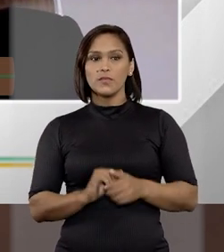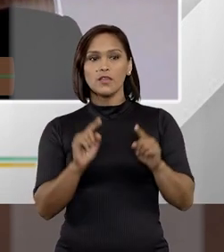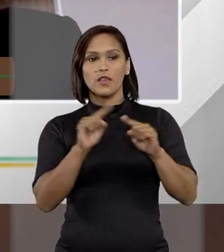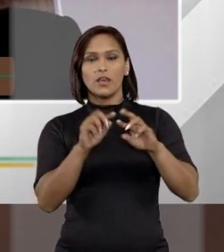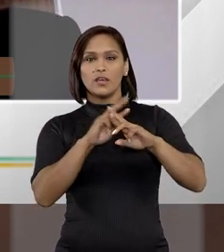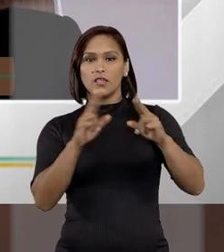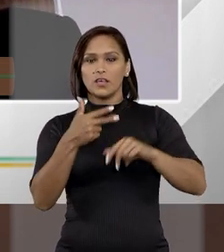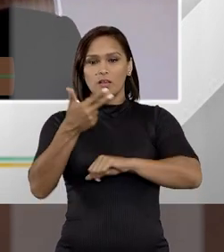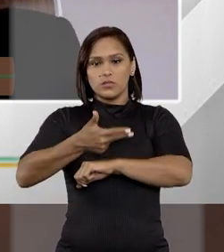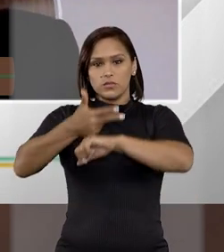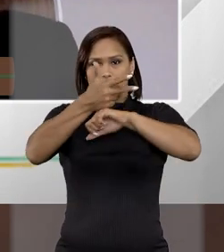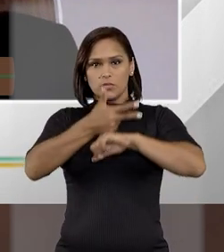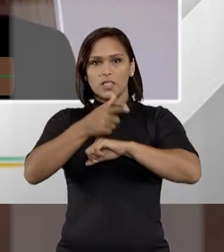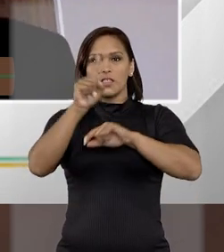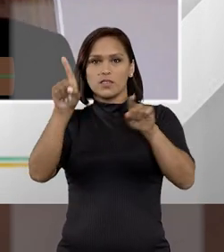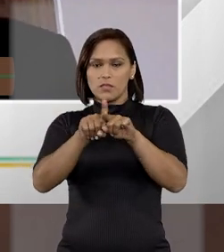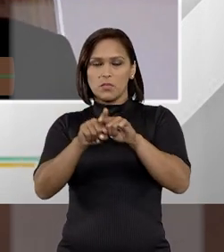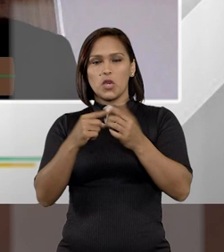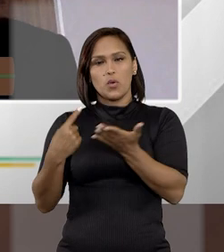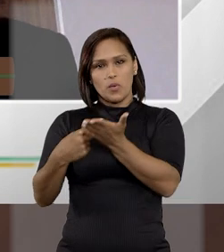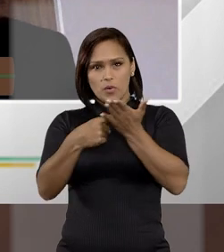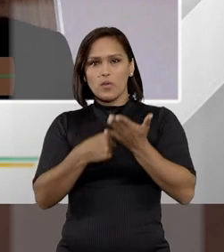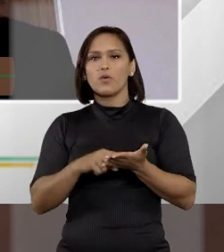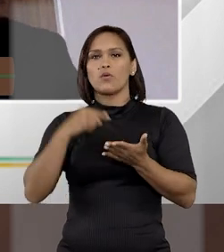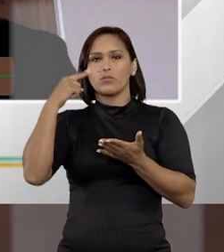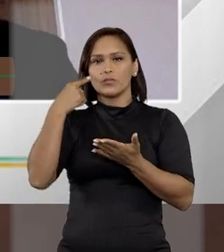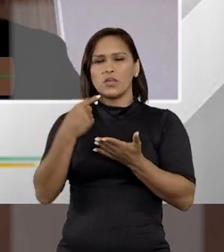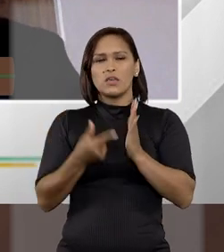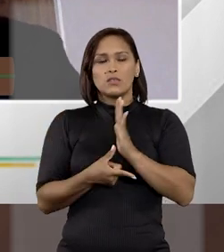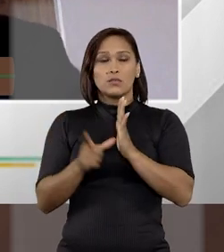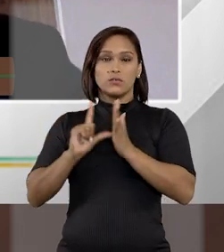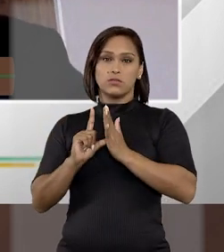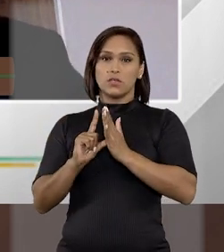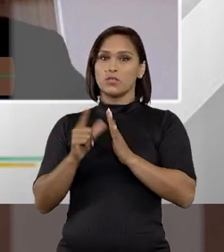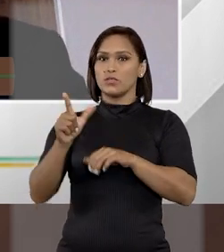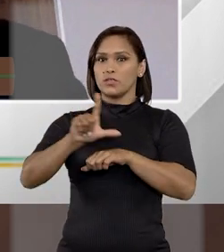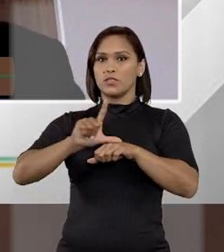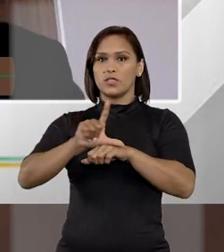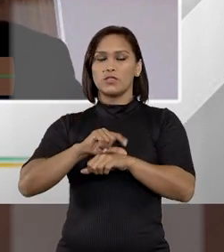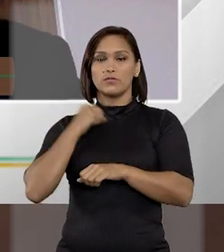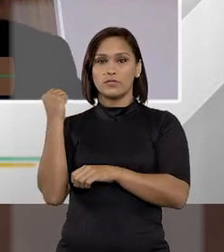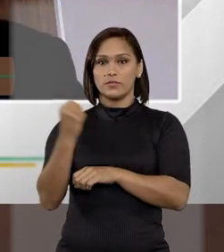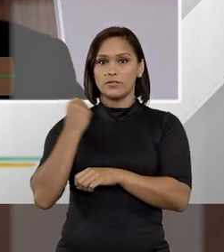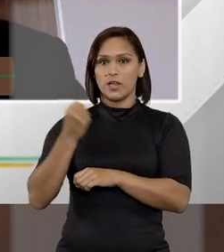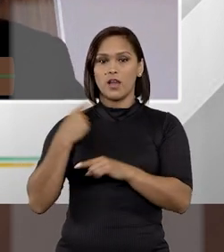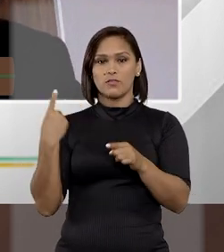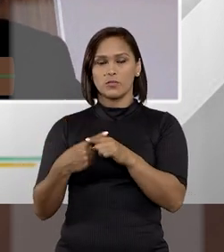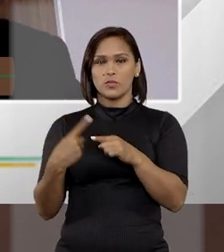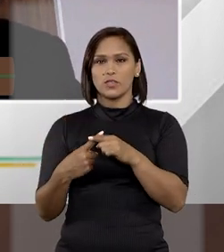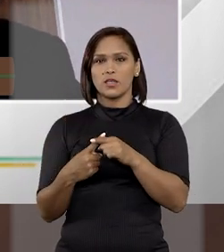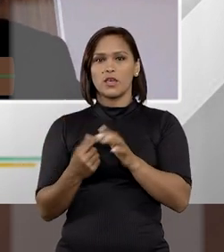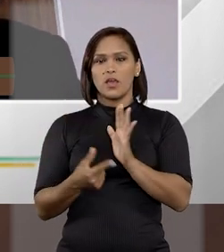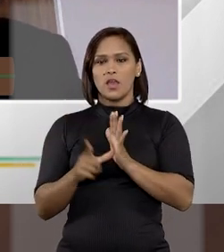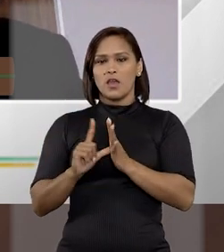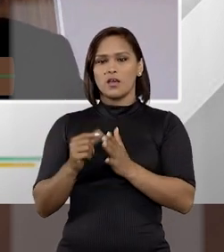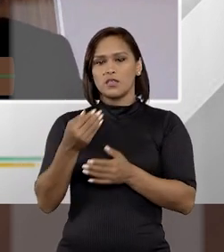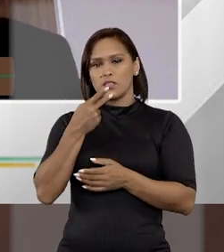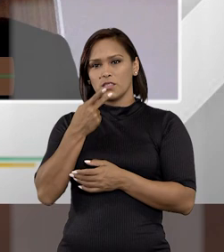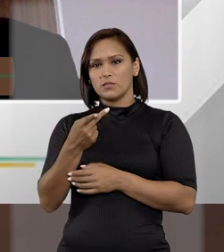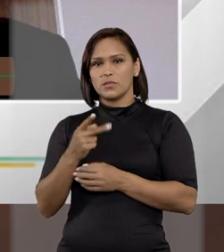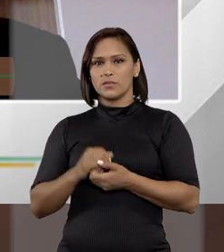Em relação à captação ambiental, também concordo com a Ilana, um retrocesso legislativo gravíssimo nesse aspecto aí,